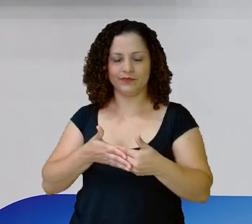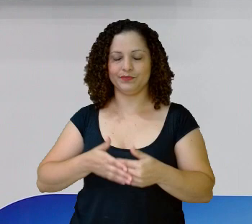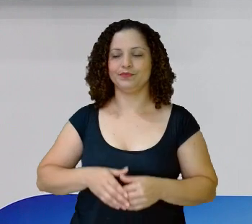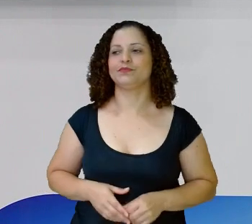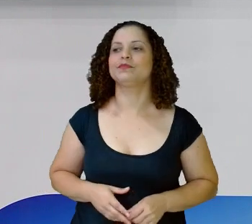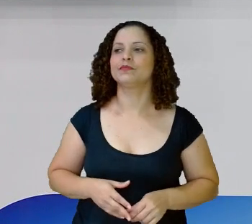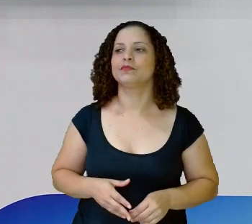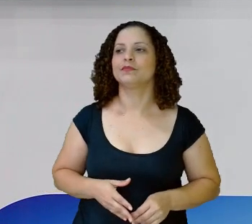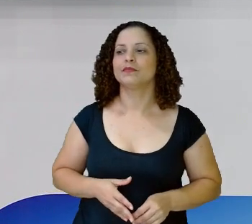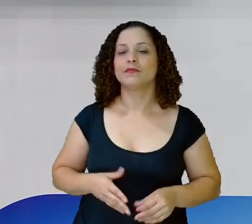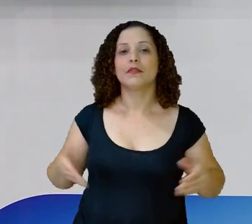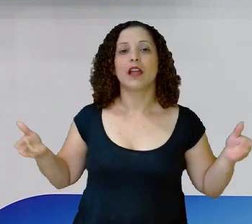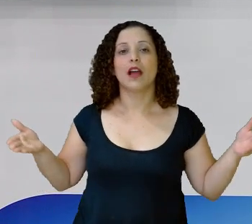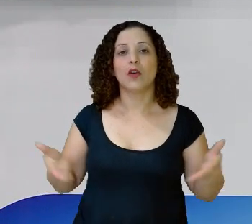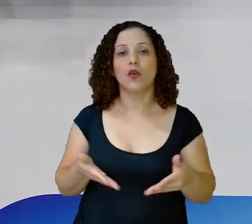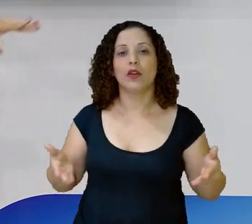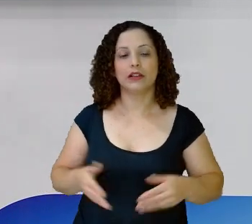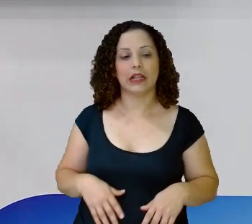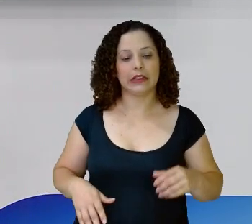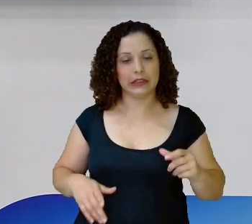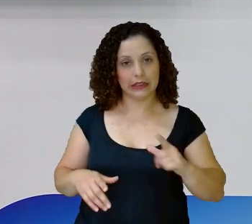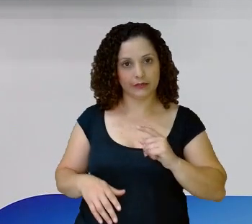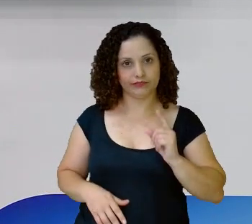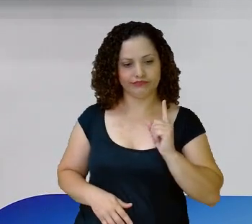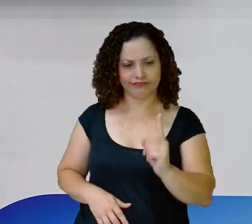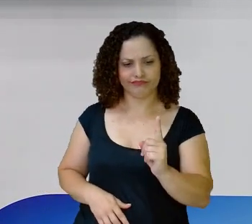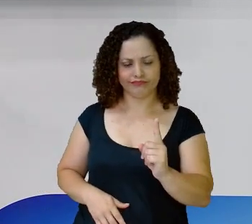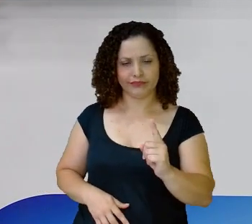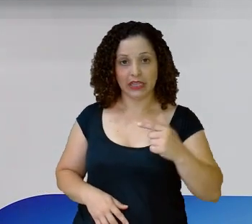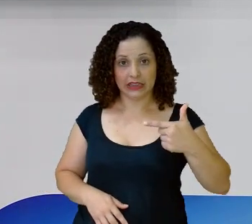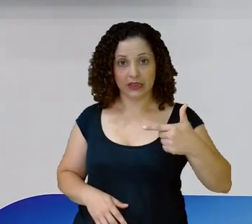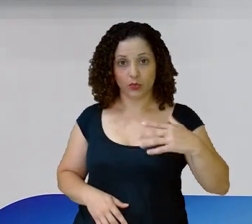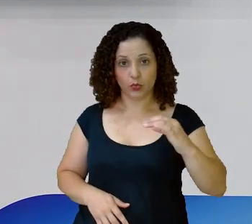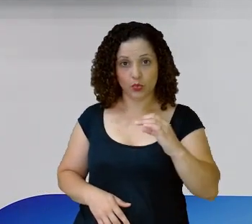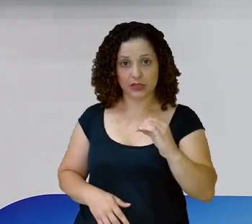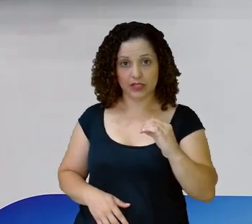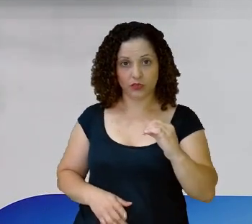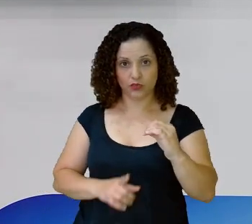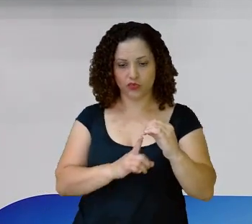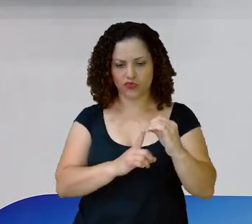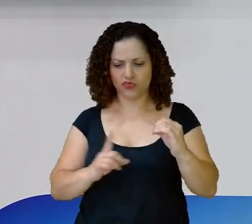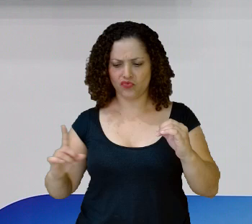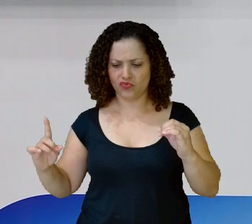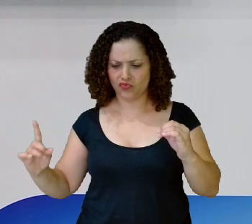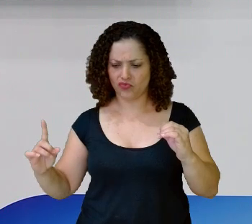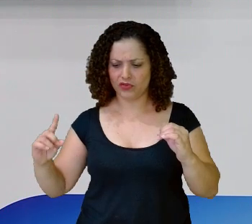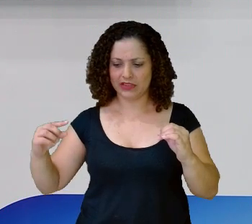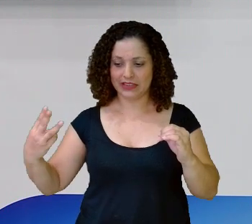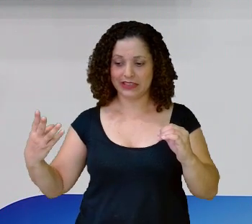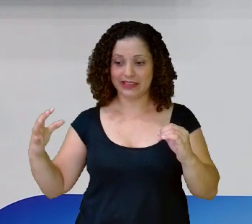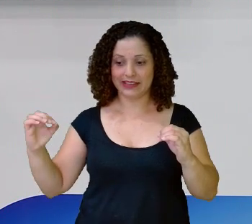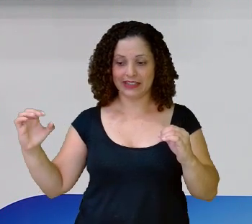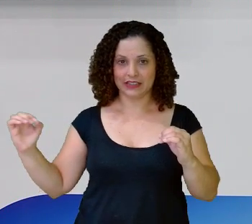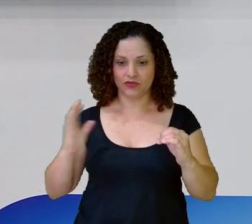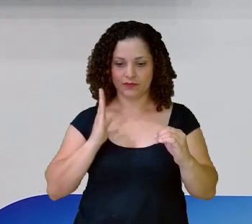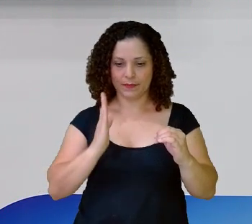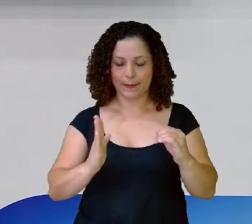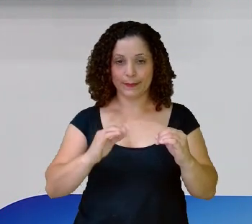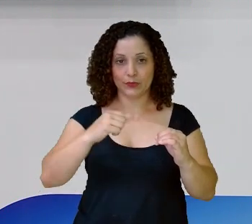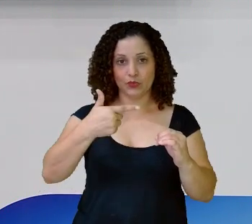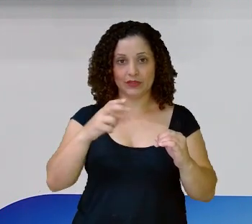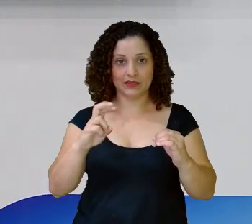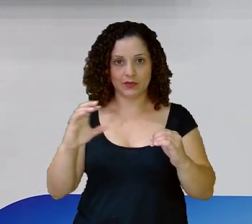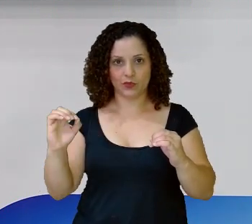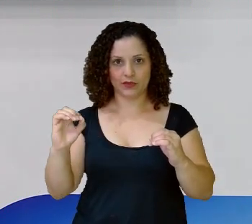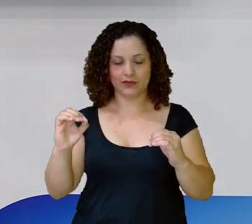Entre 200 e 300 Eu tenho a metade disso aí Que é o quê? 250 Está chegando